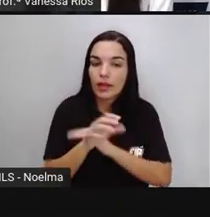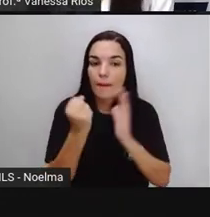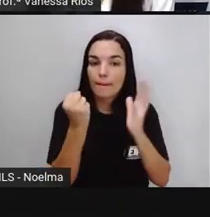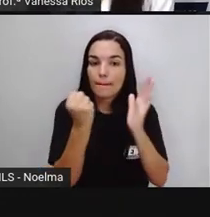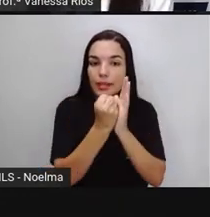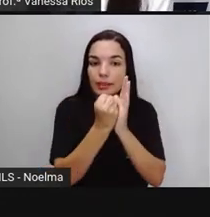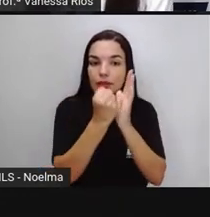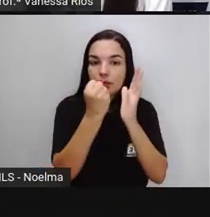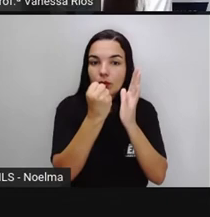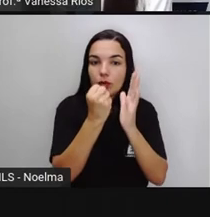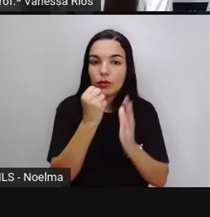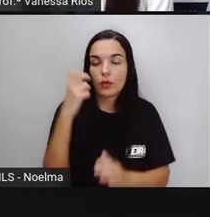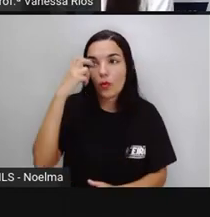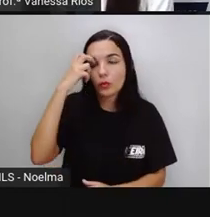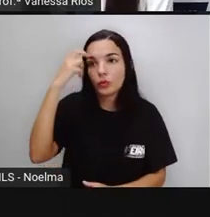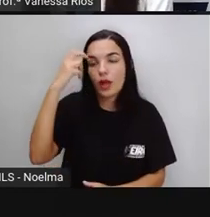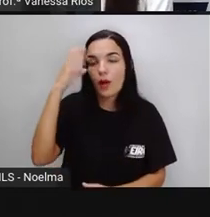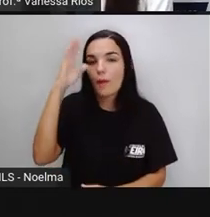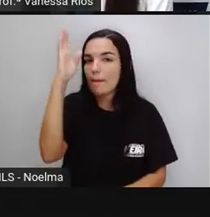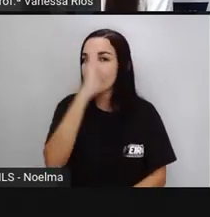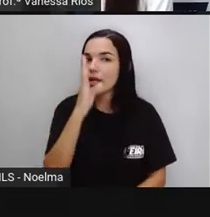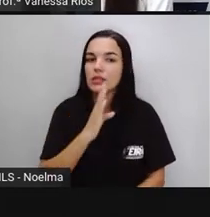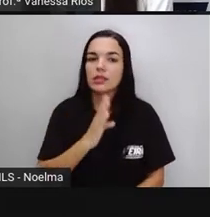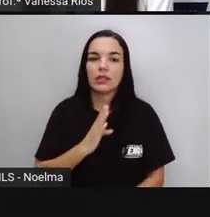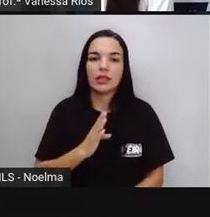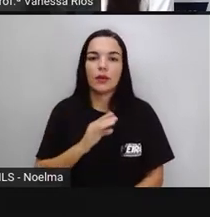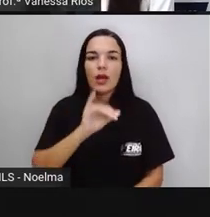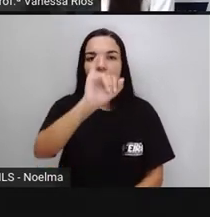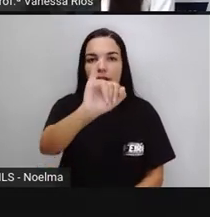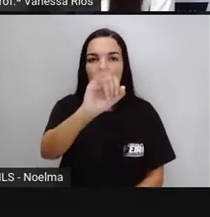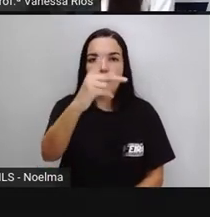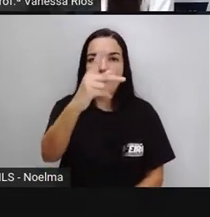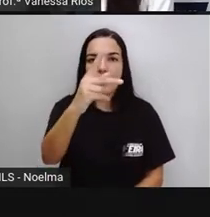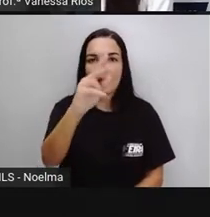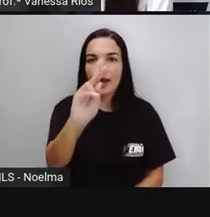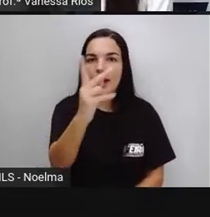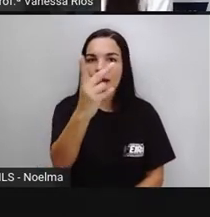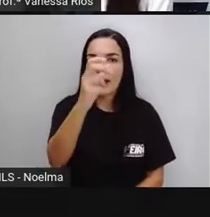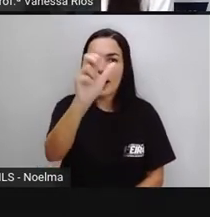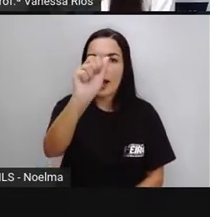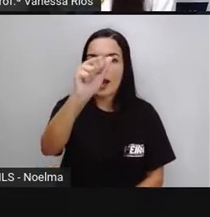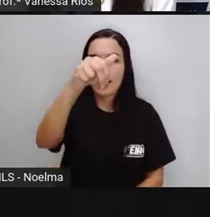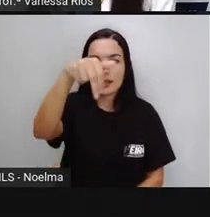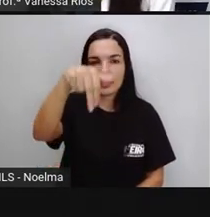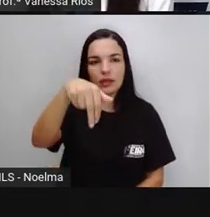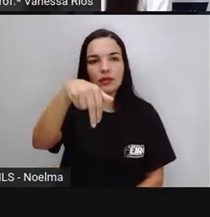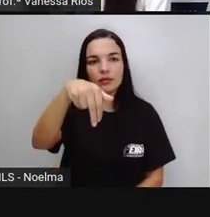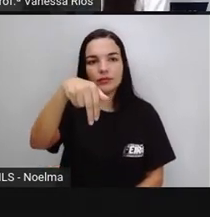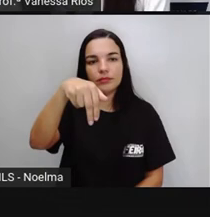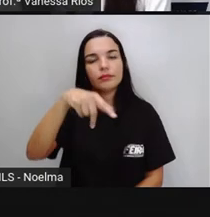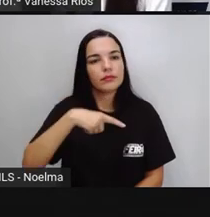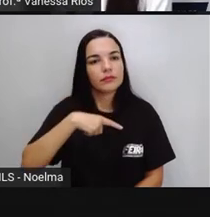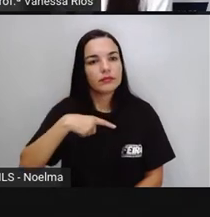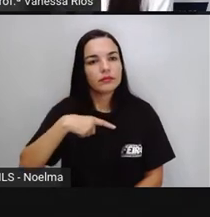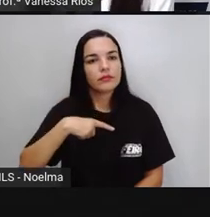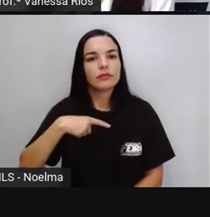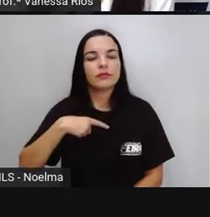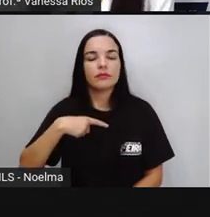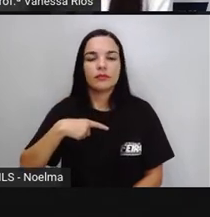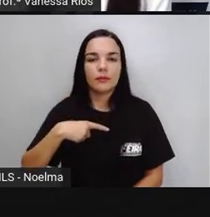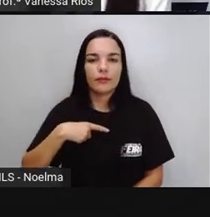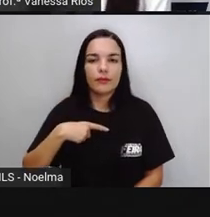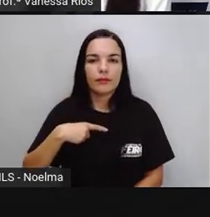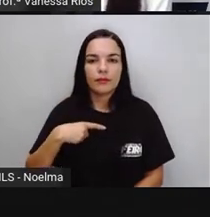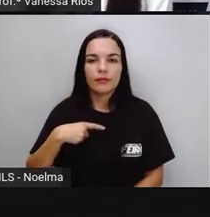construções e também de bens imateriais, né? De manifestações artísticas e